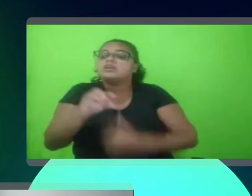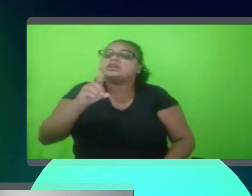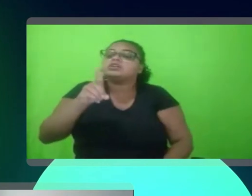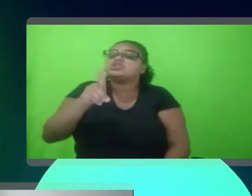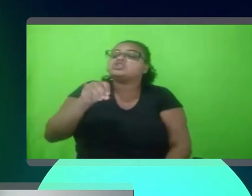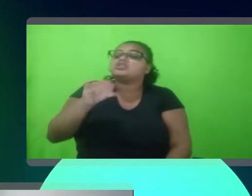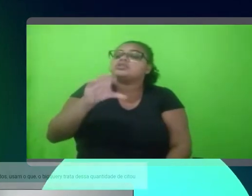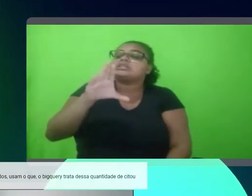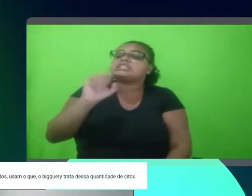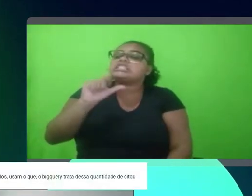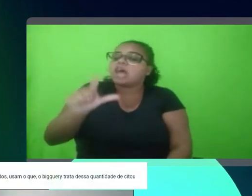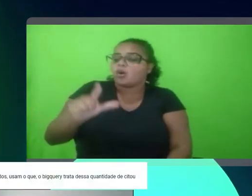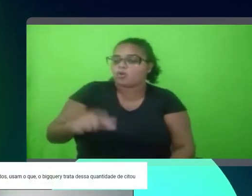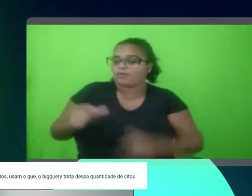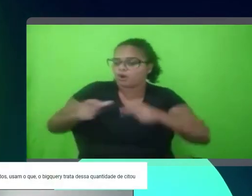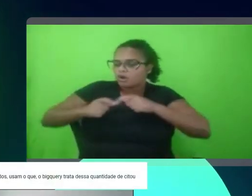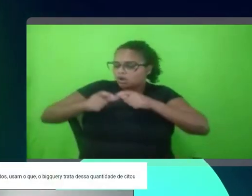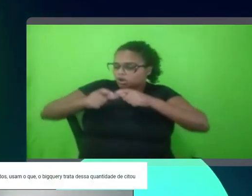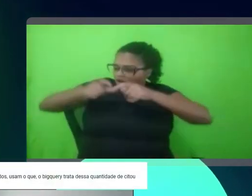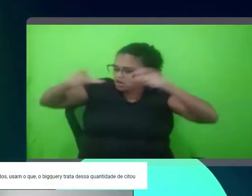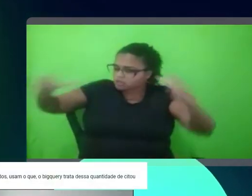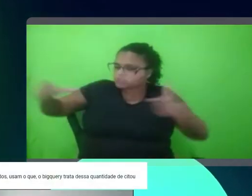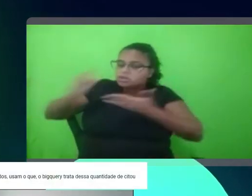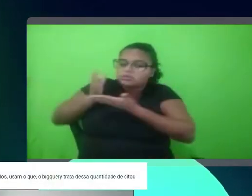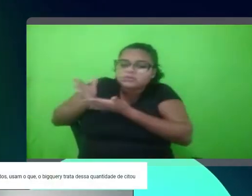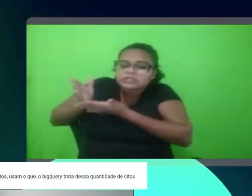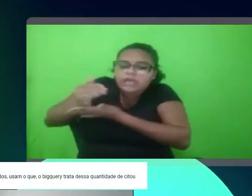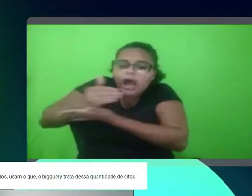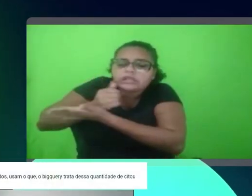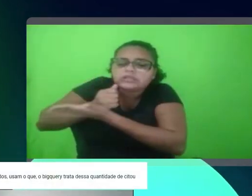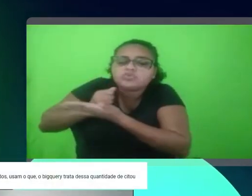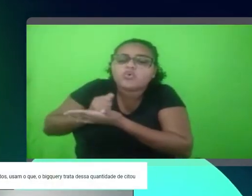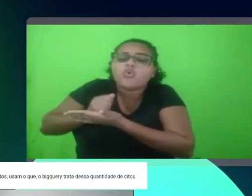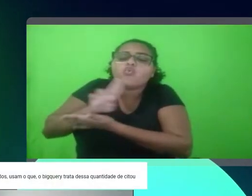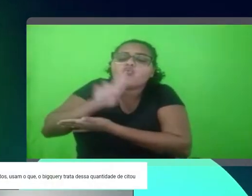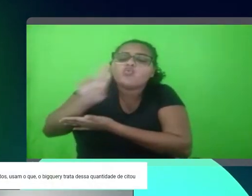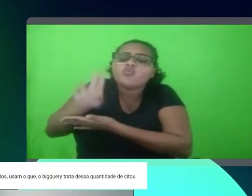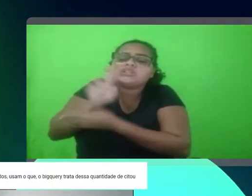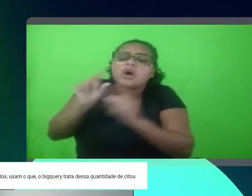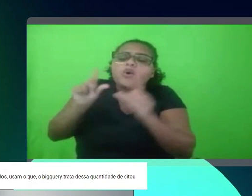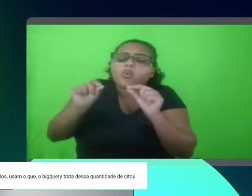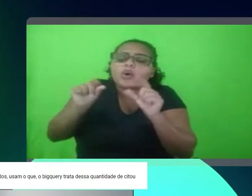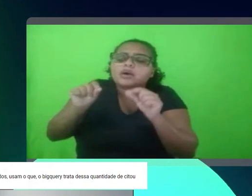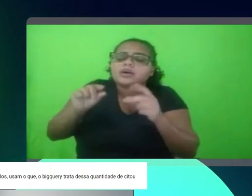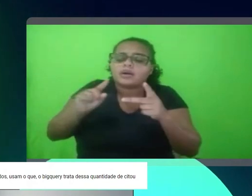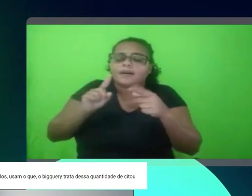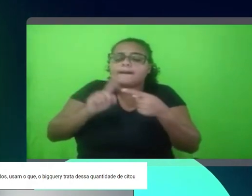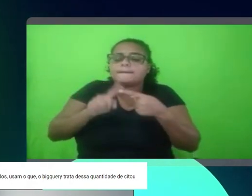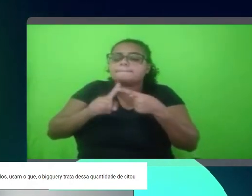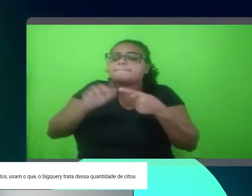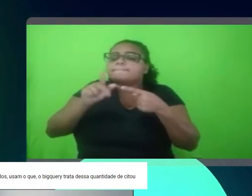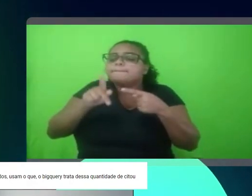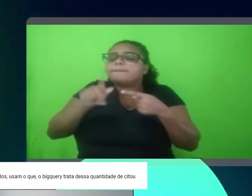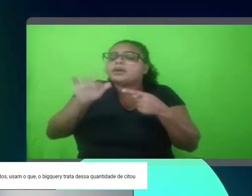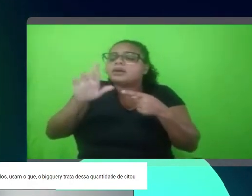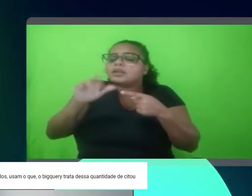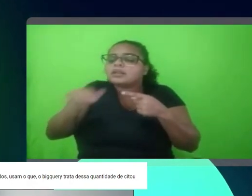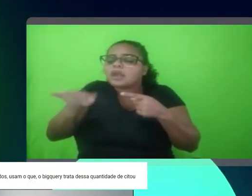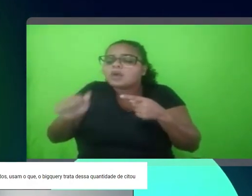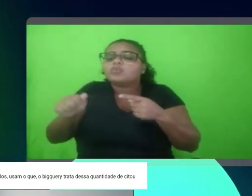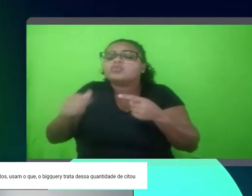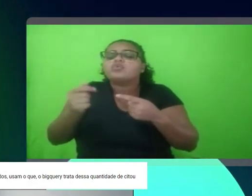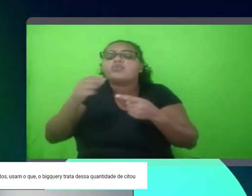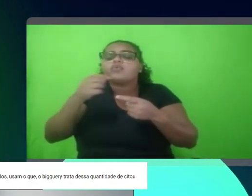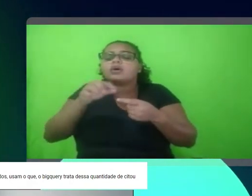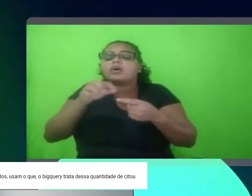Dirceu, é, para uma grande quantidade de dados, vocês usam o quê? BigQuery trata dessa quantidade